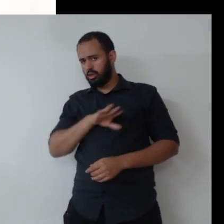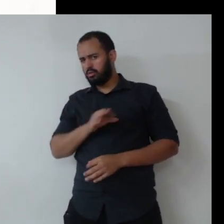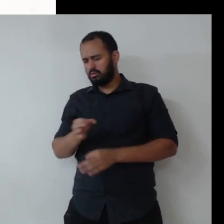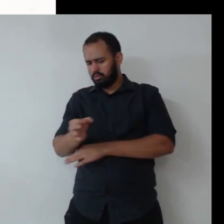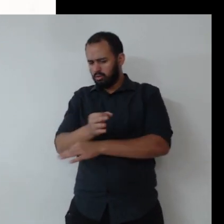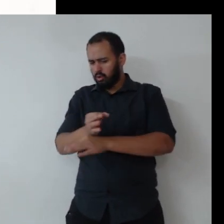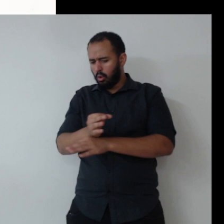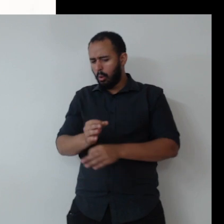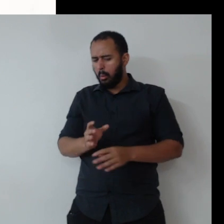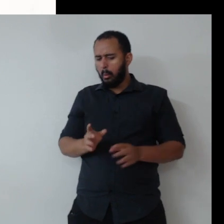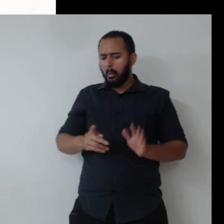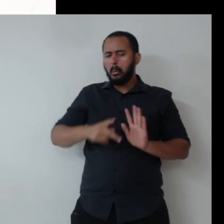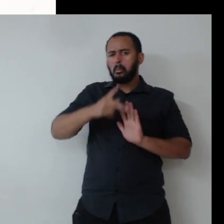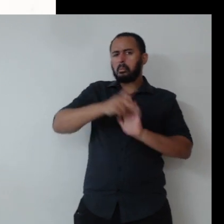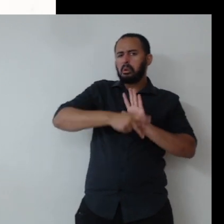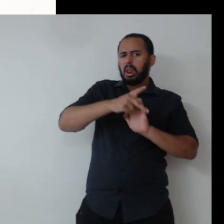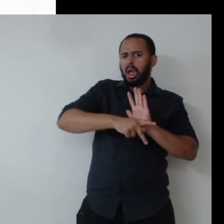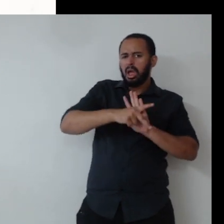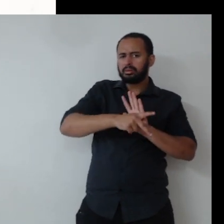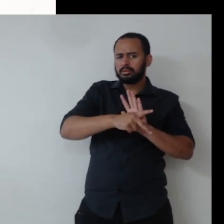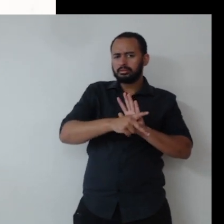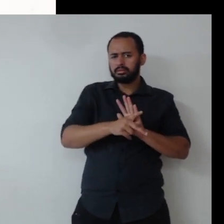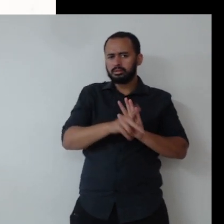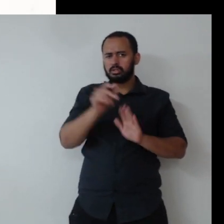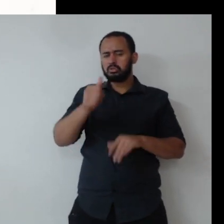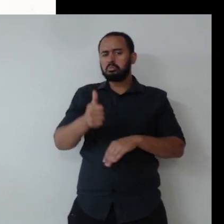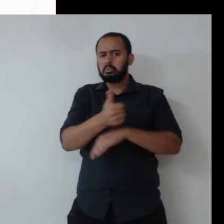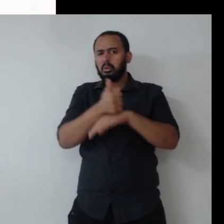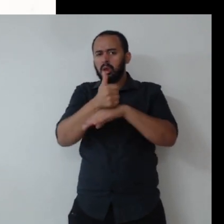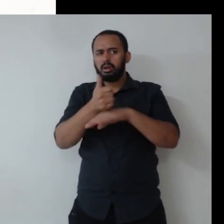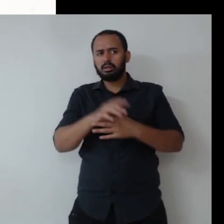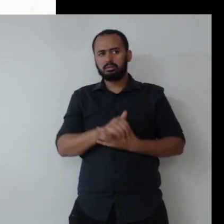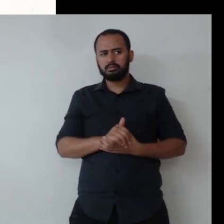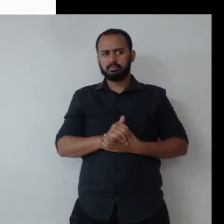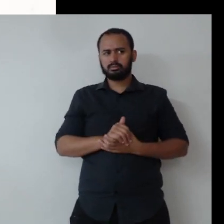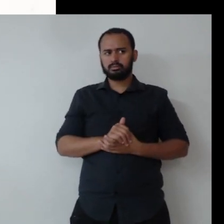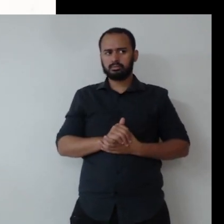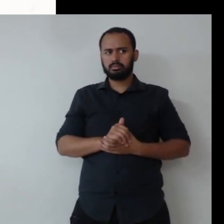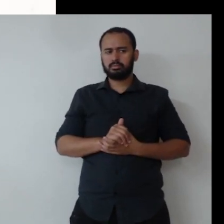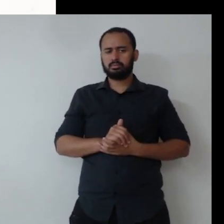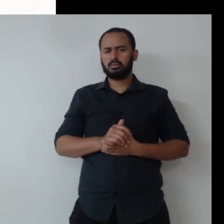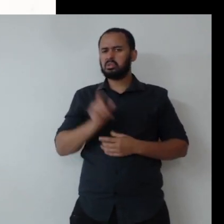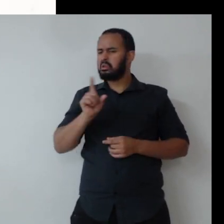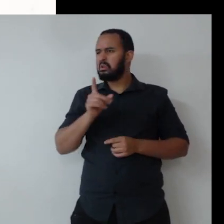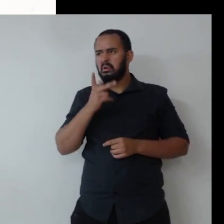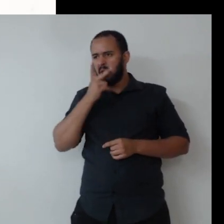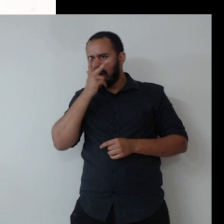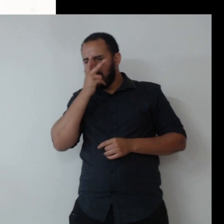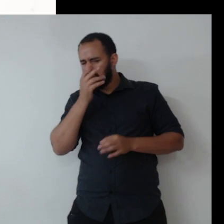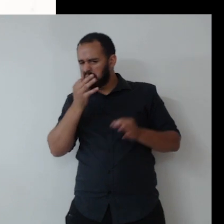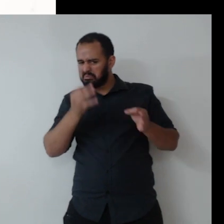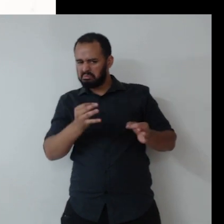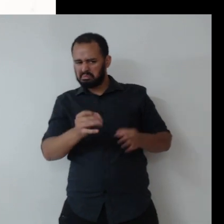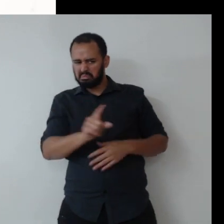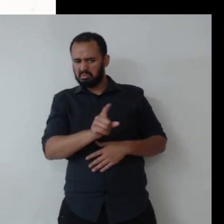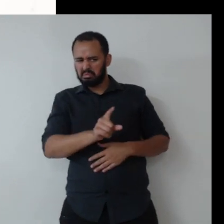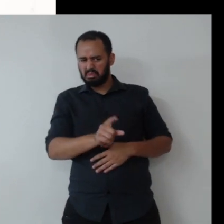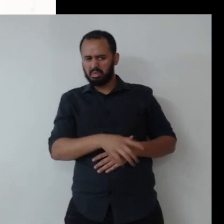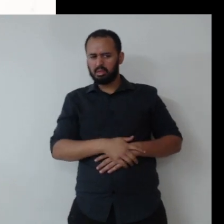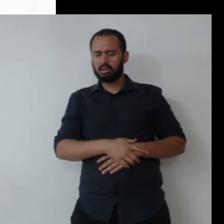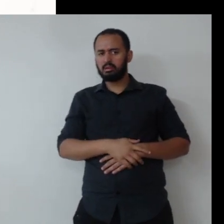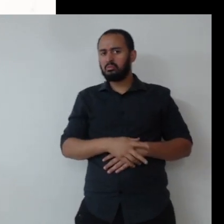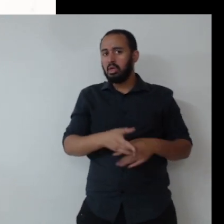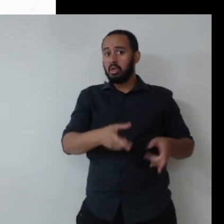um plano de integridade e não fala de sustentabilidade, não parece fazer tanto sentido, porque